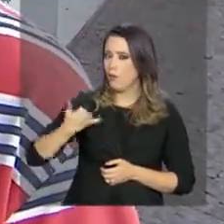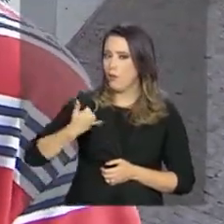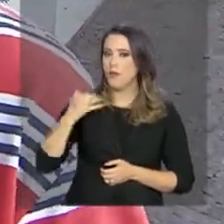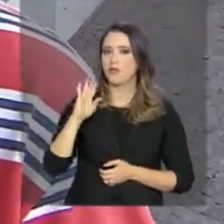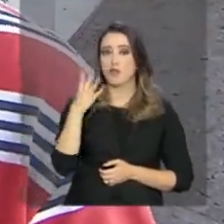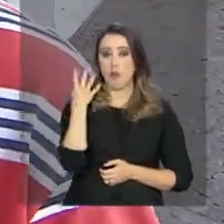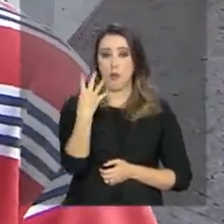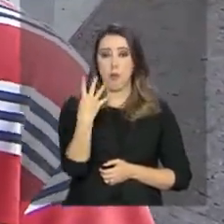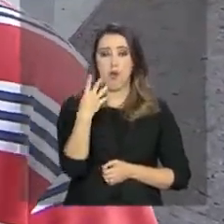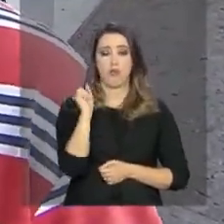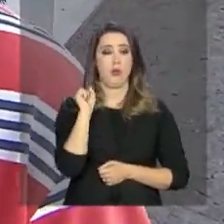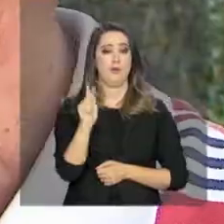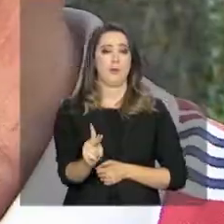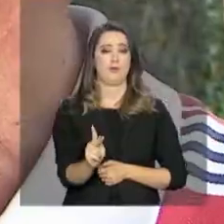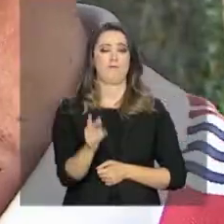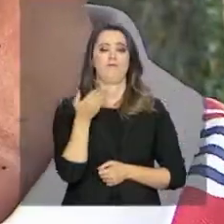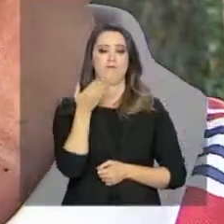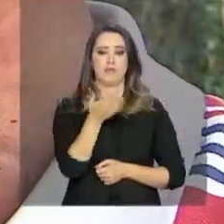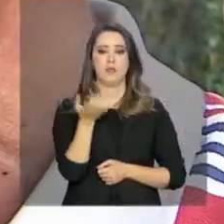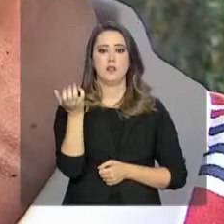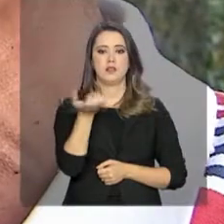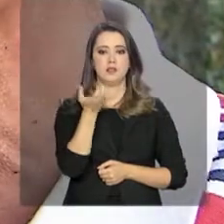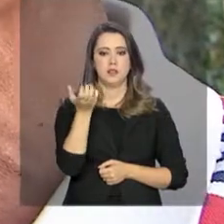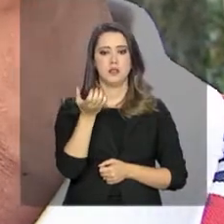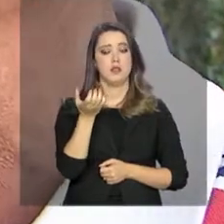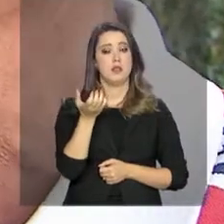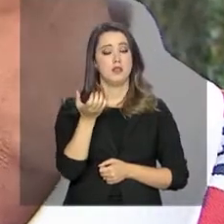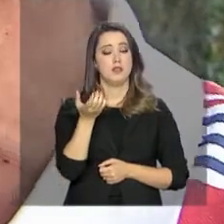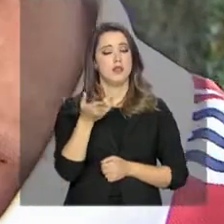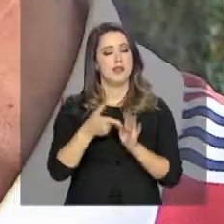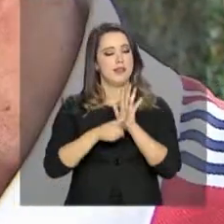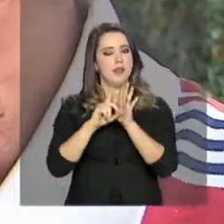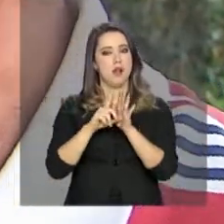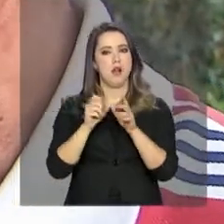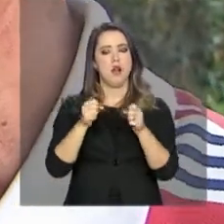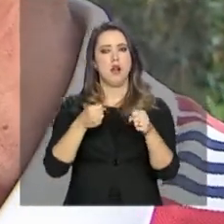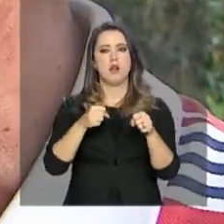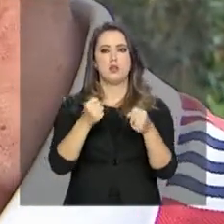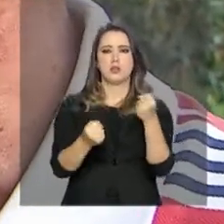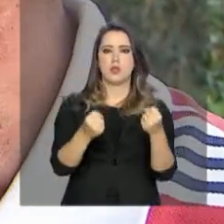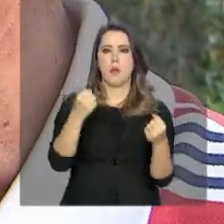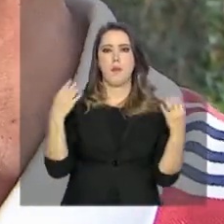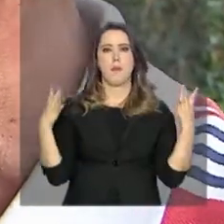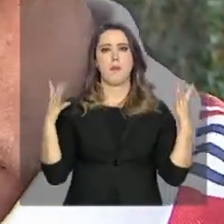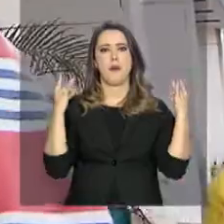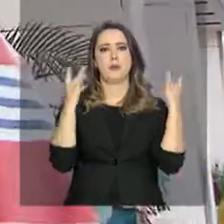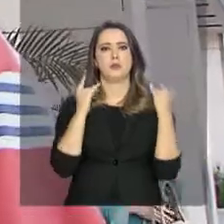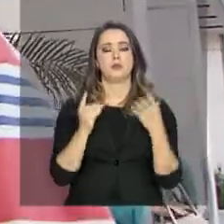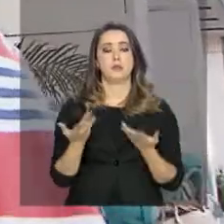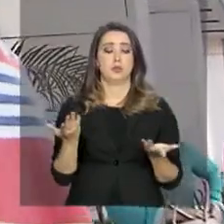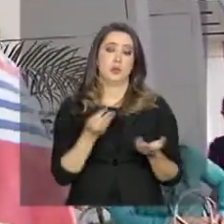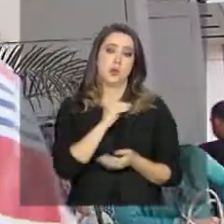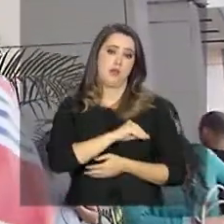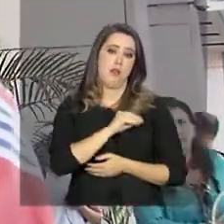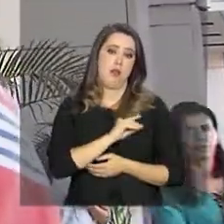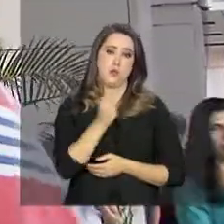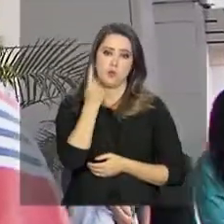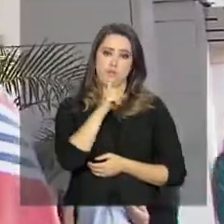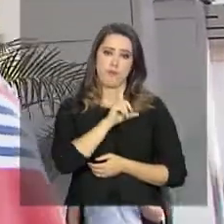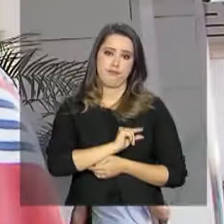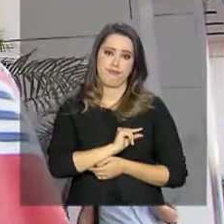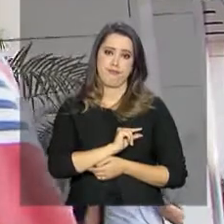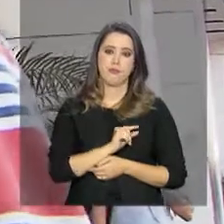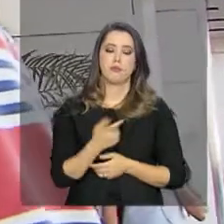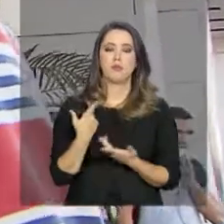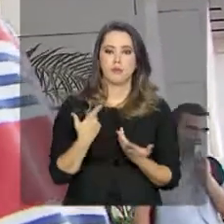aposentado pelo INSS. Ele, que era motorista, conta que hoje recebe cerca de um salário mínimo por mês. Rui faz parte dos mais